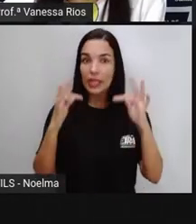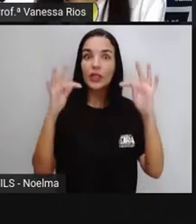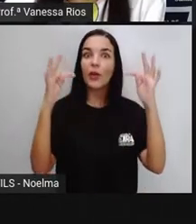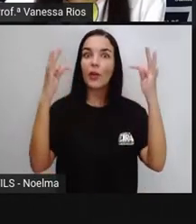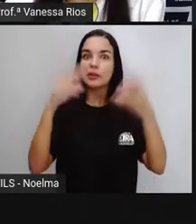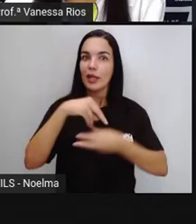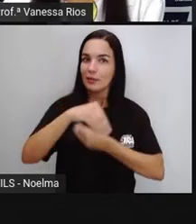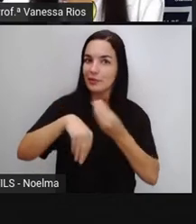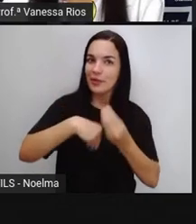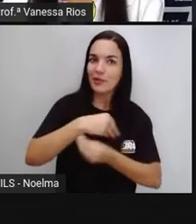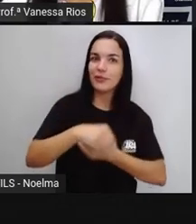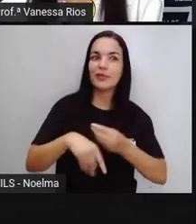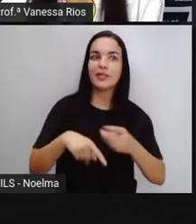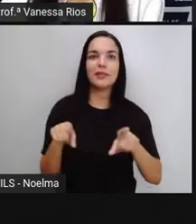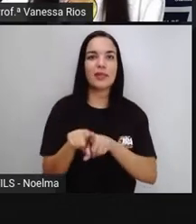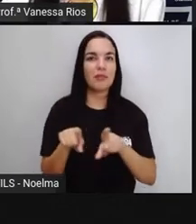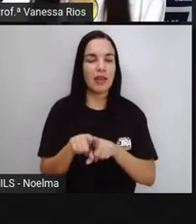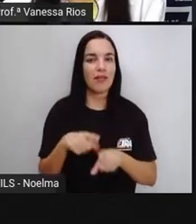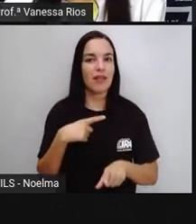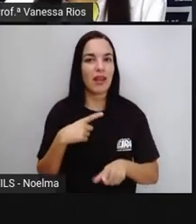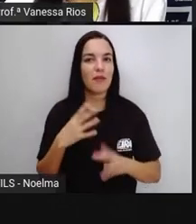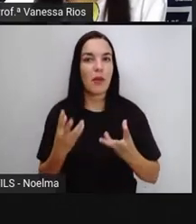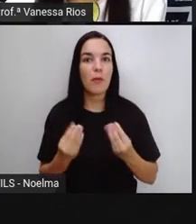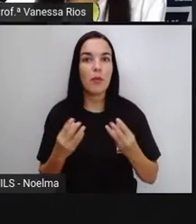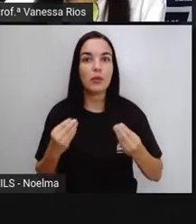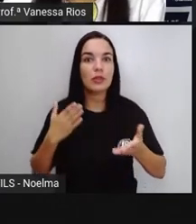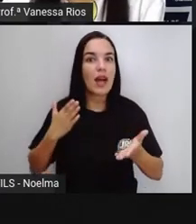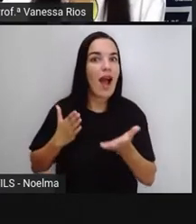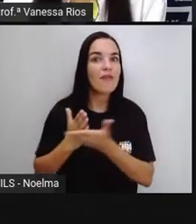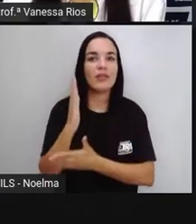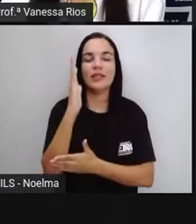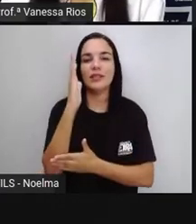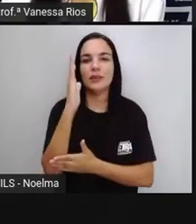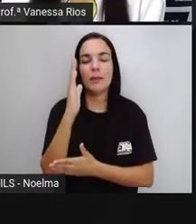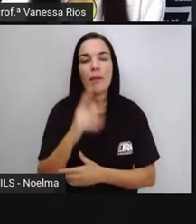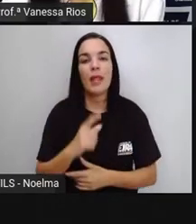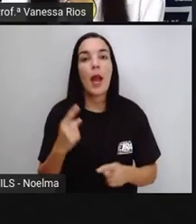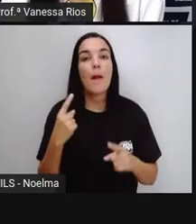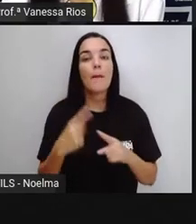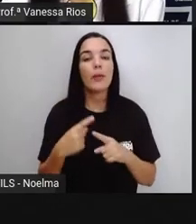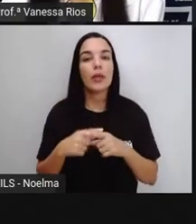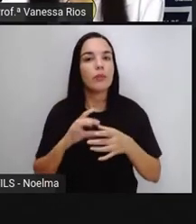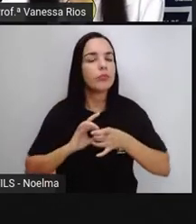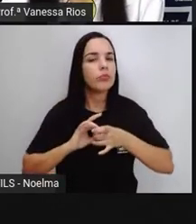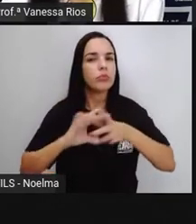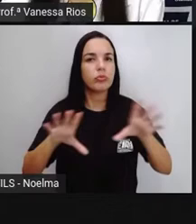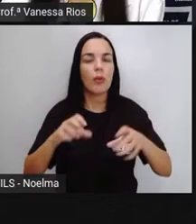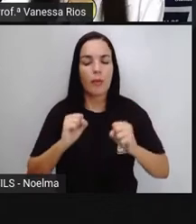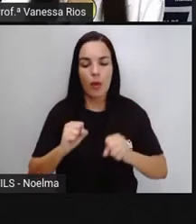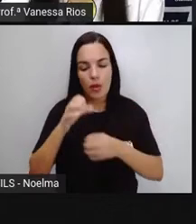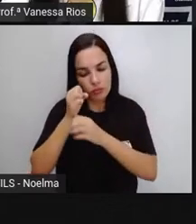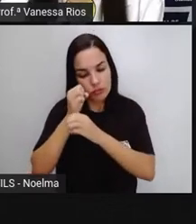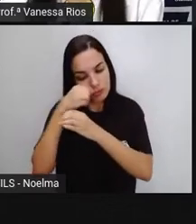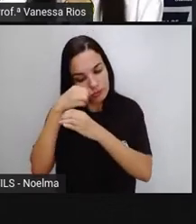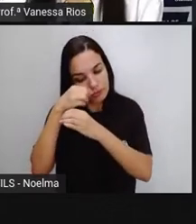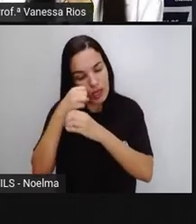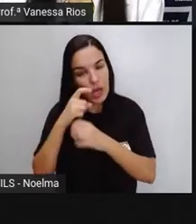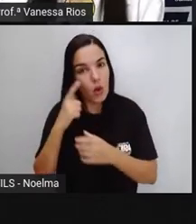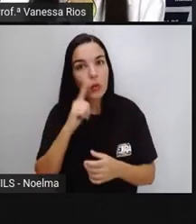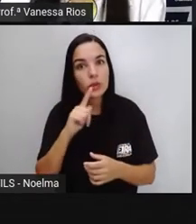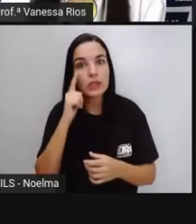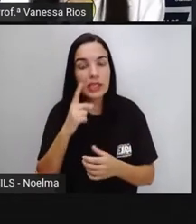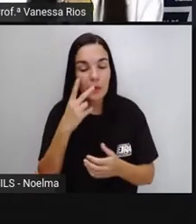envolvida. Houveram aí muitos avanços, permitindo que esses aparelhos consigam identificar